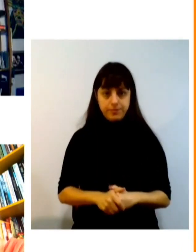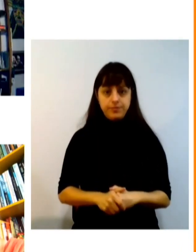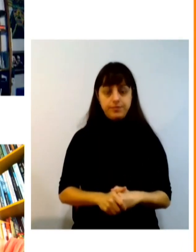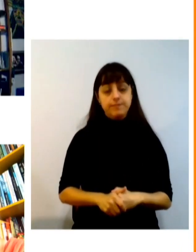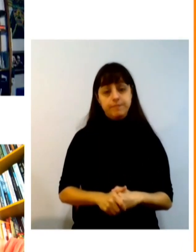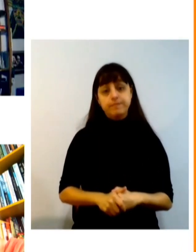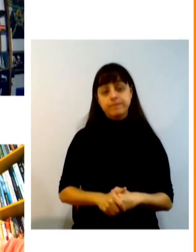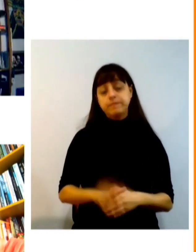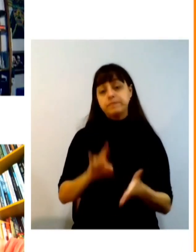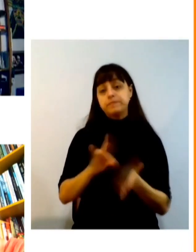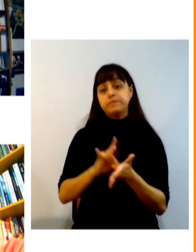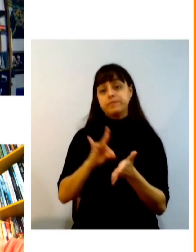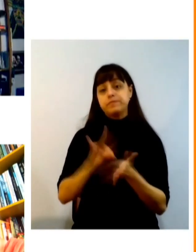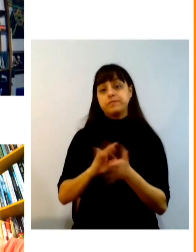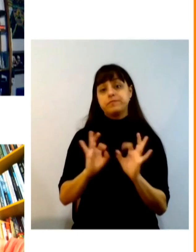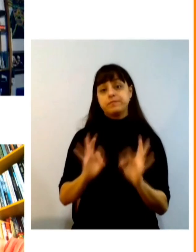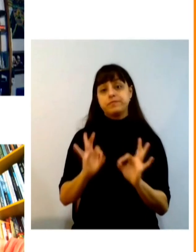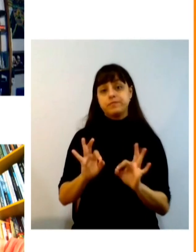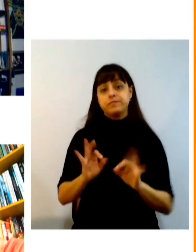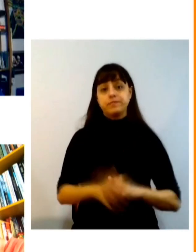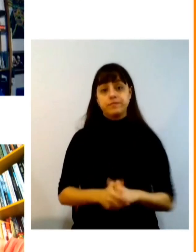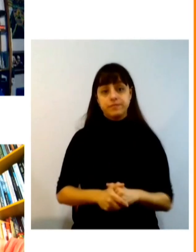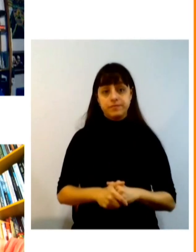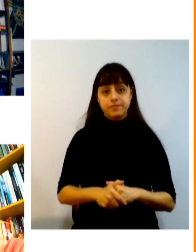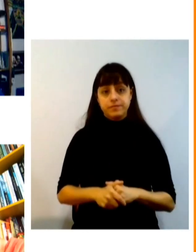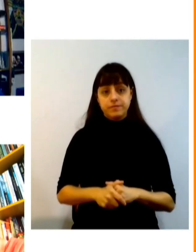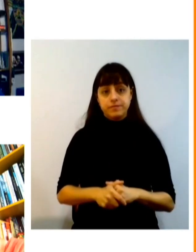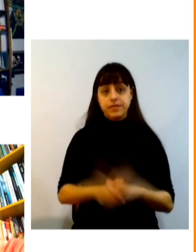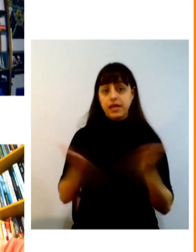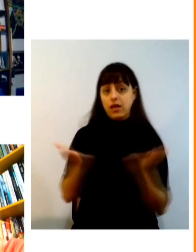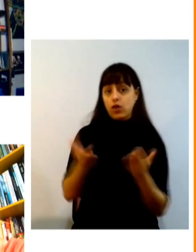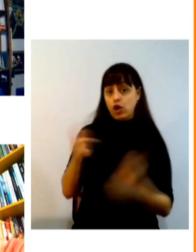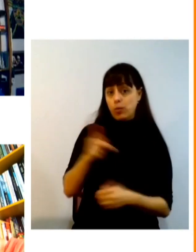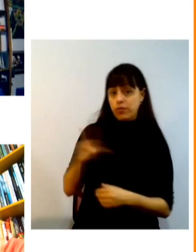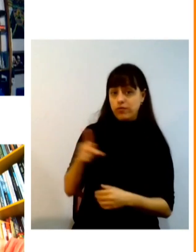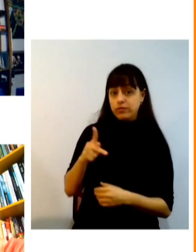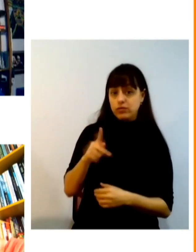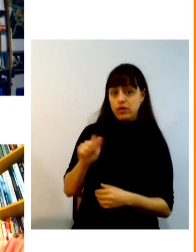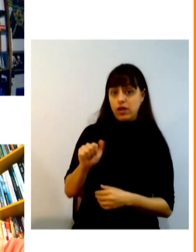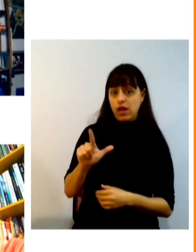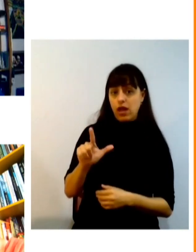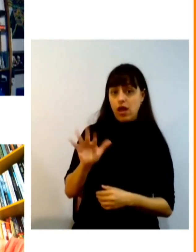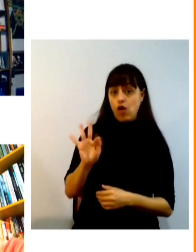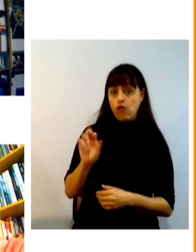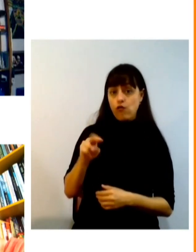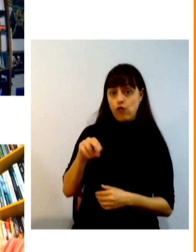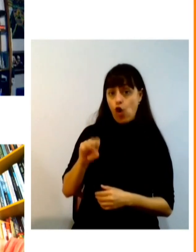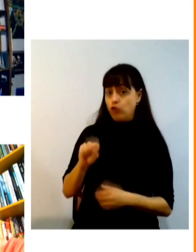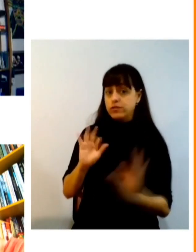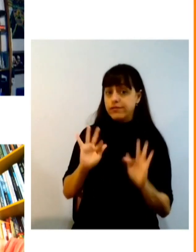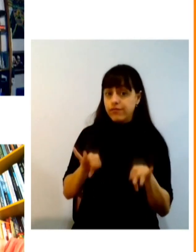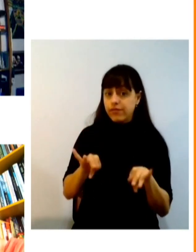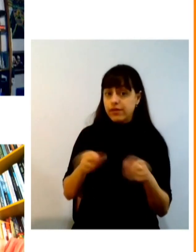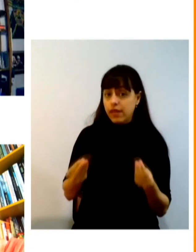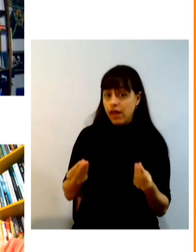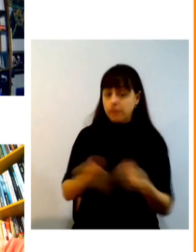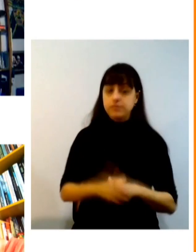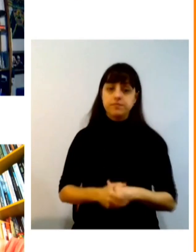Adriana professor eu acho que é importante